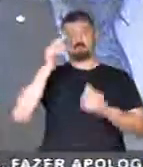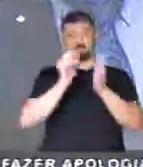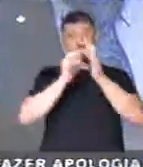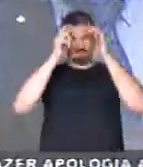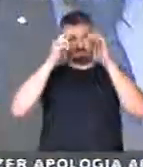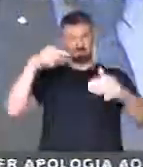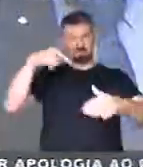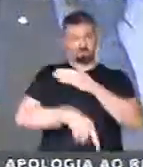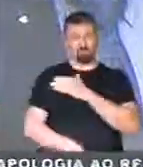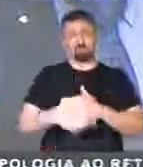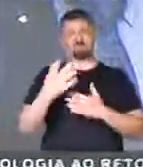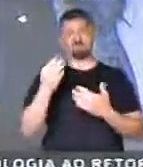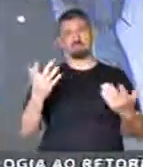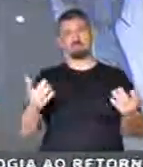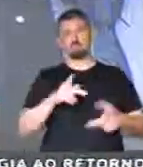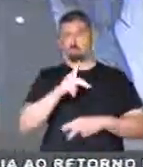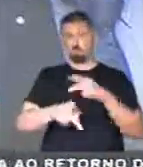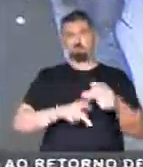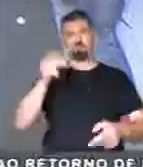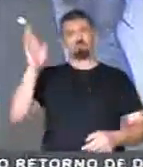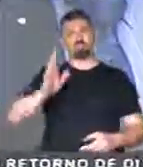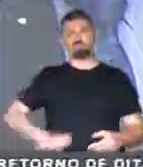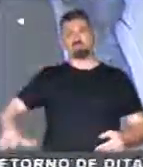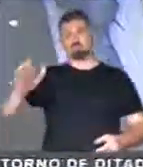forma tão profunda o povo brasileiro em geral. Obrigado.